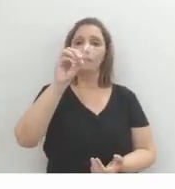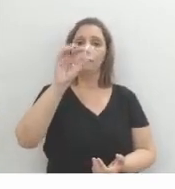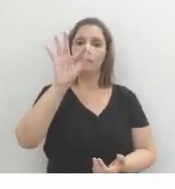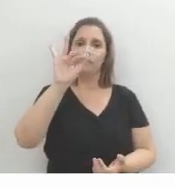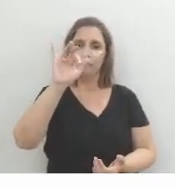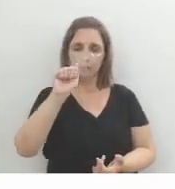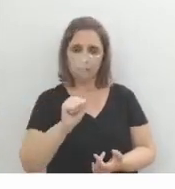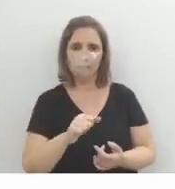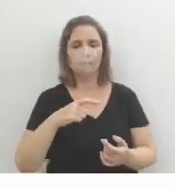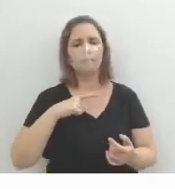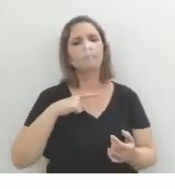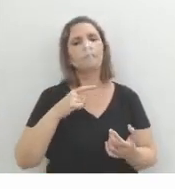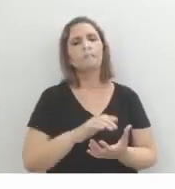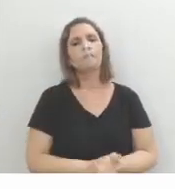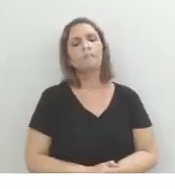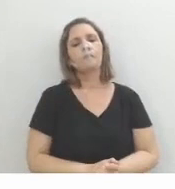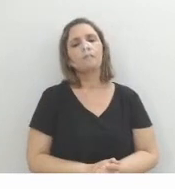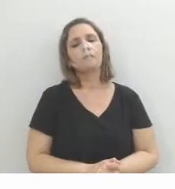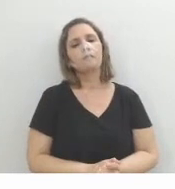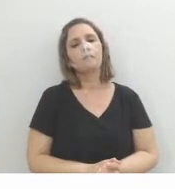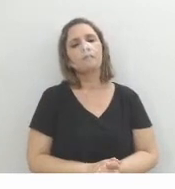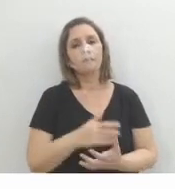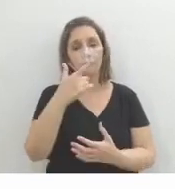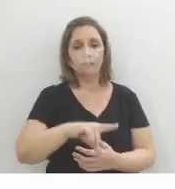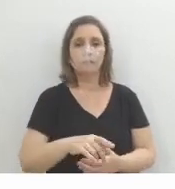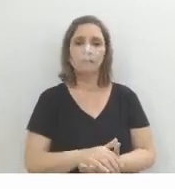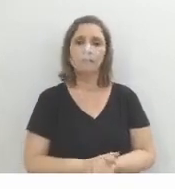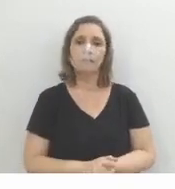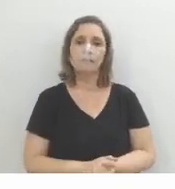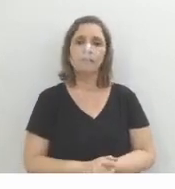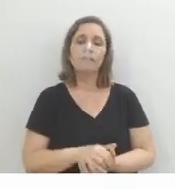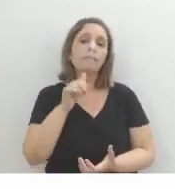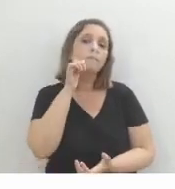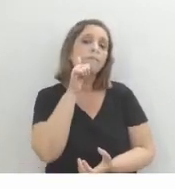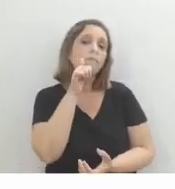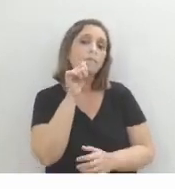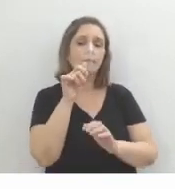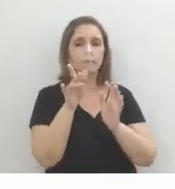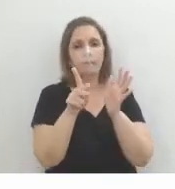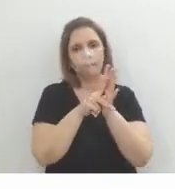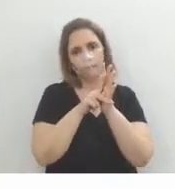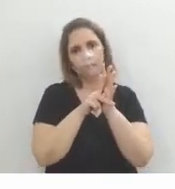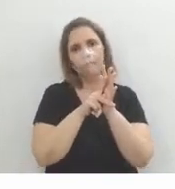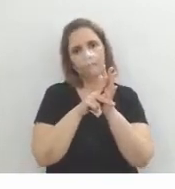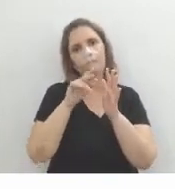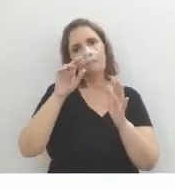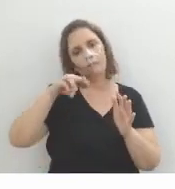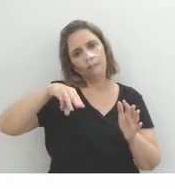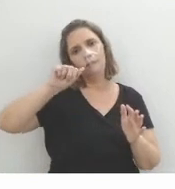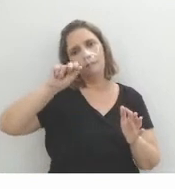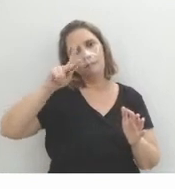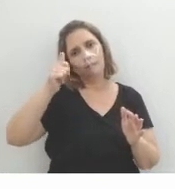E aí a gente já entra no universo, mais uma vez, da perspectiva das personagens femininas do